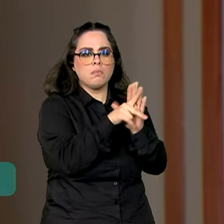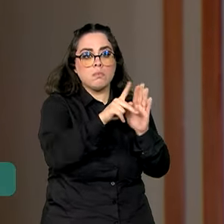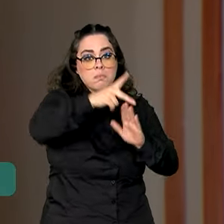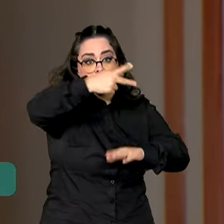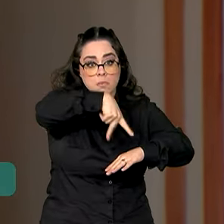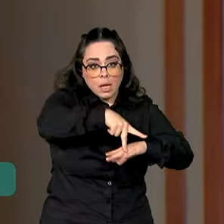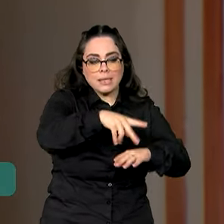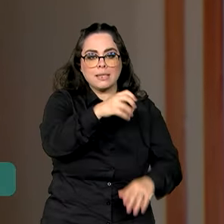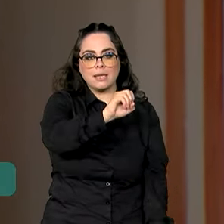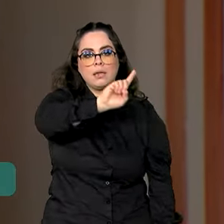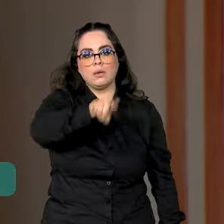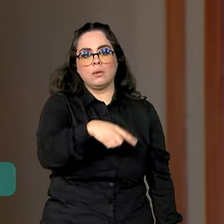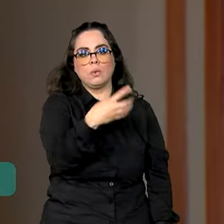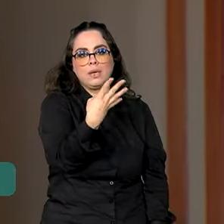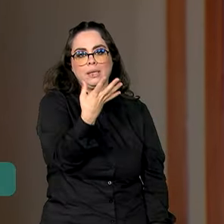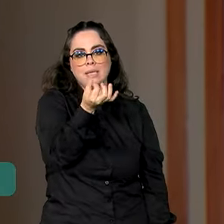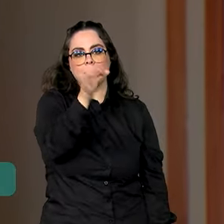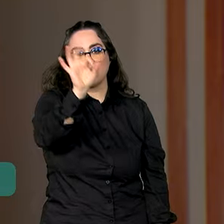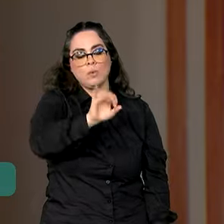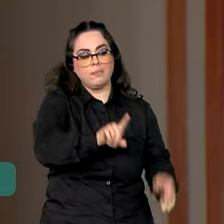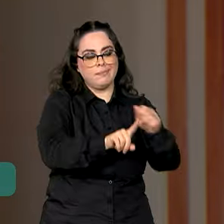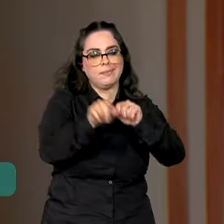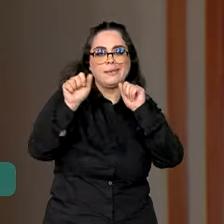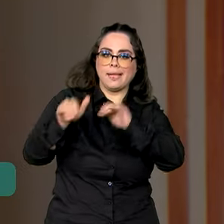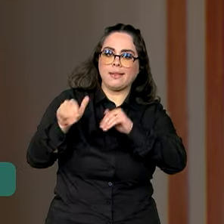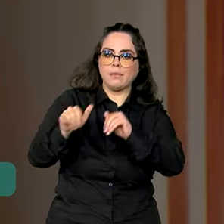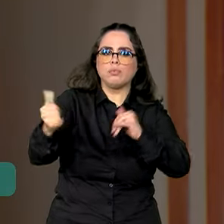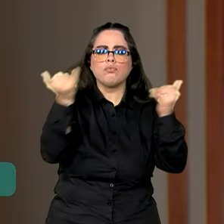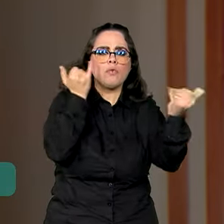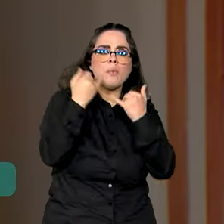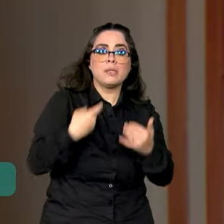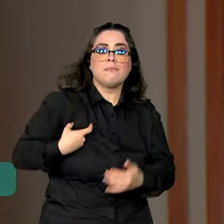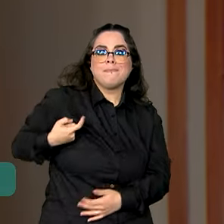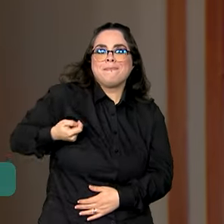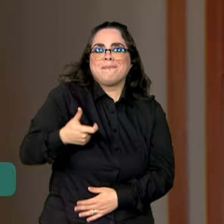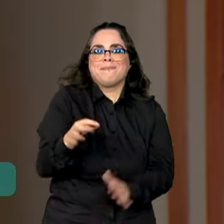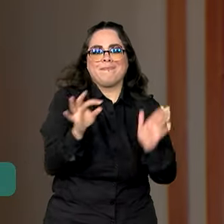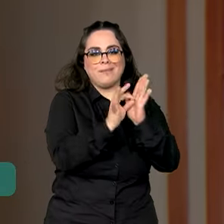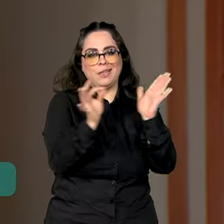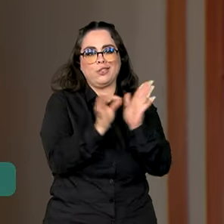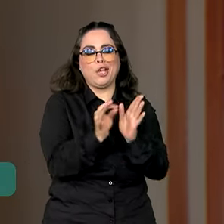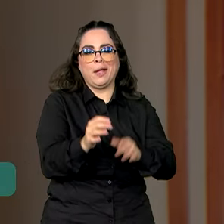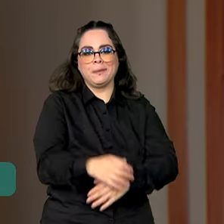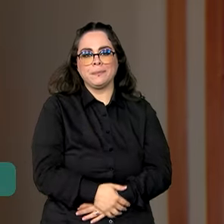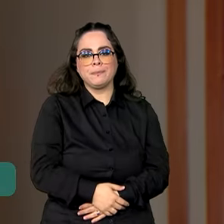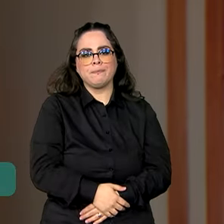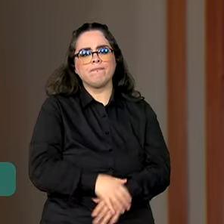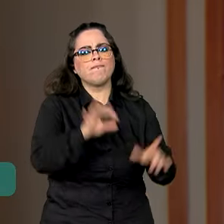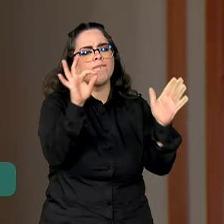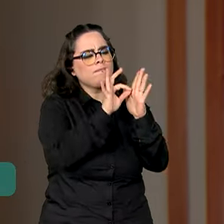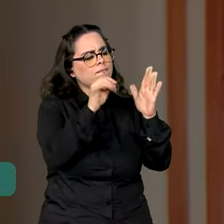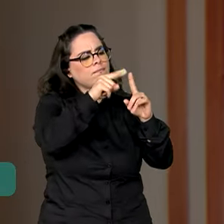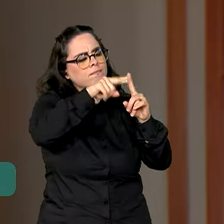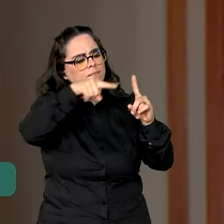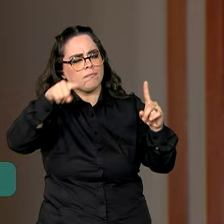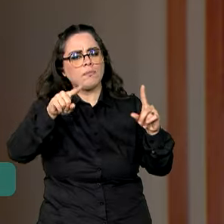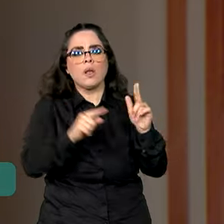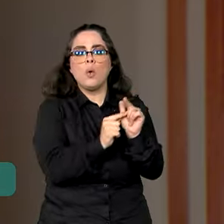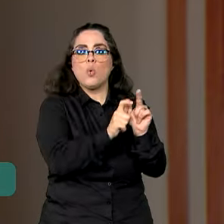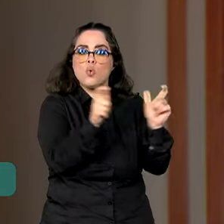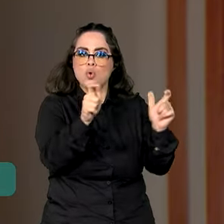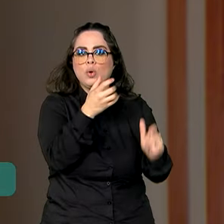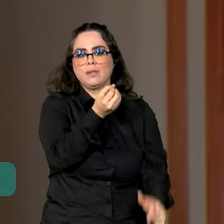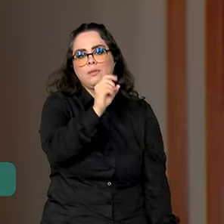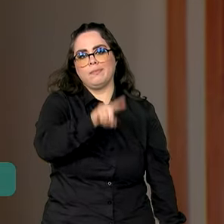0,46% em setembro. O dado foi divulgado agora há pouco pelo IBGE. A taxa representa um aumento de 0